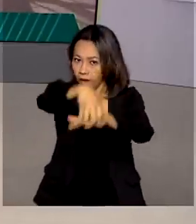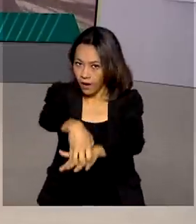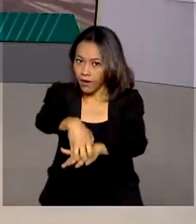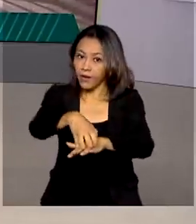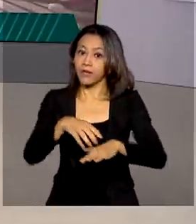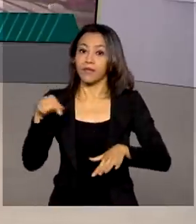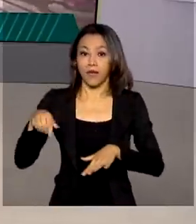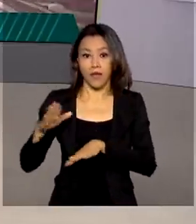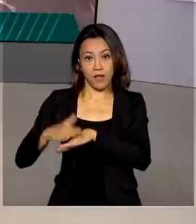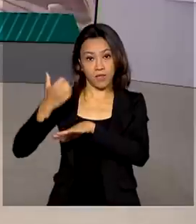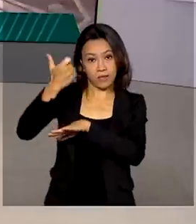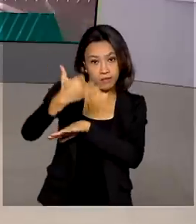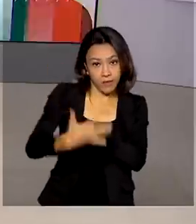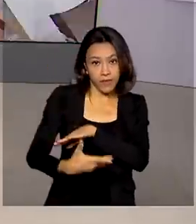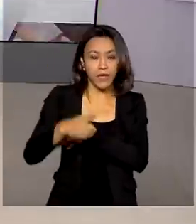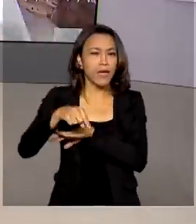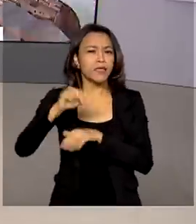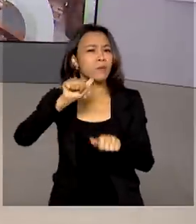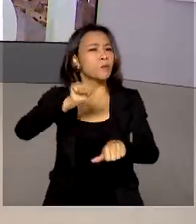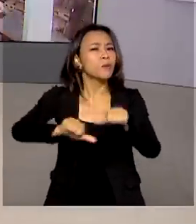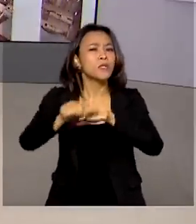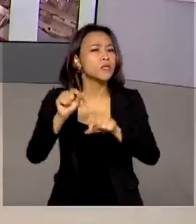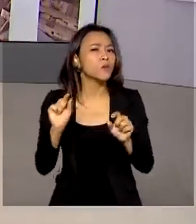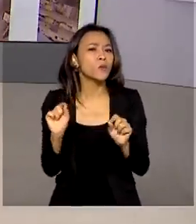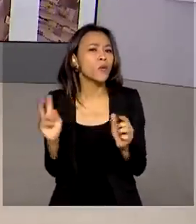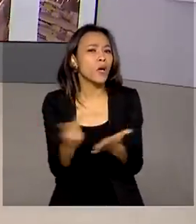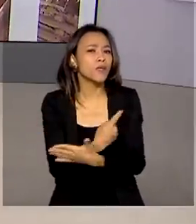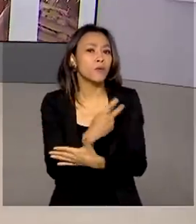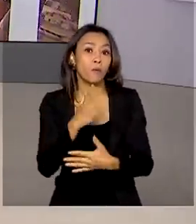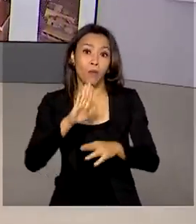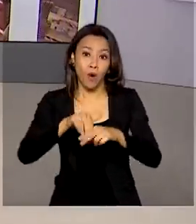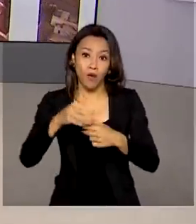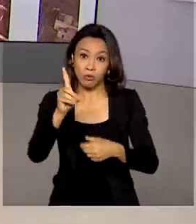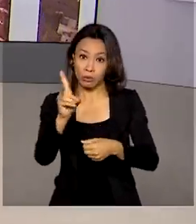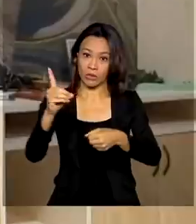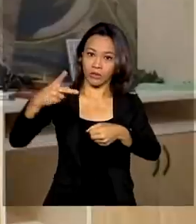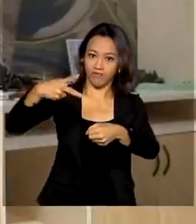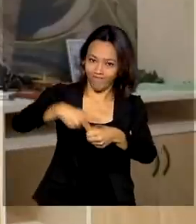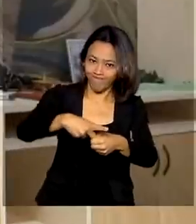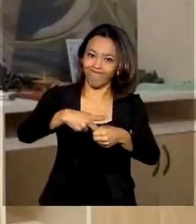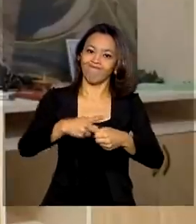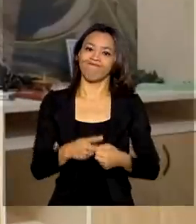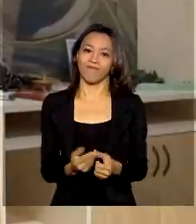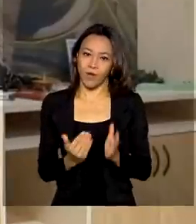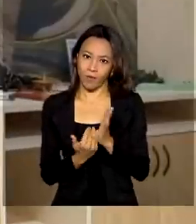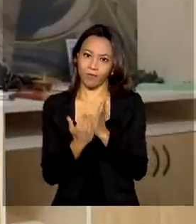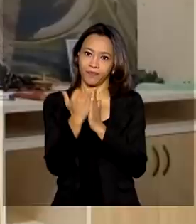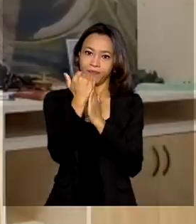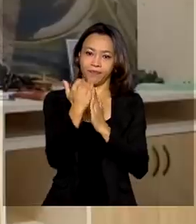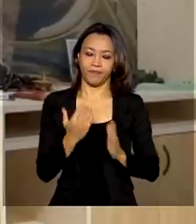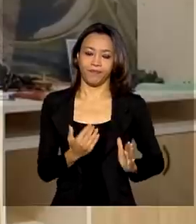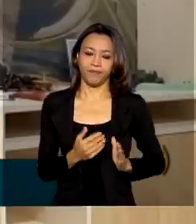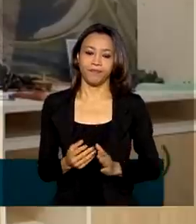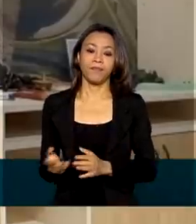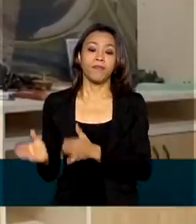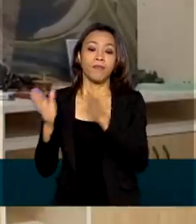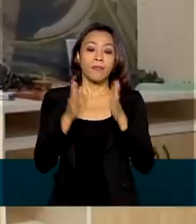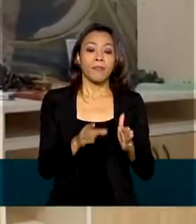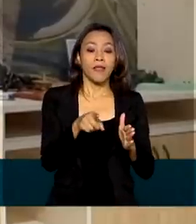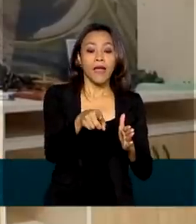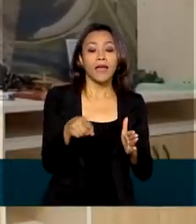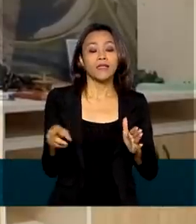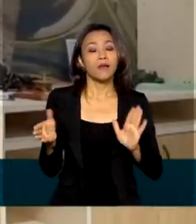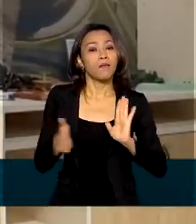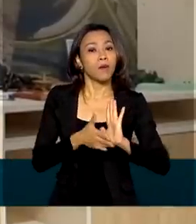Segundo a instituição, a alteração ocorreu por conta do preço do diesel. Esta medida é corriqueira e